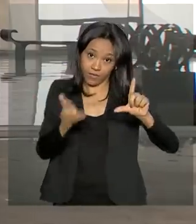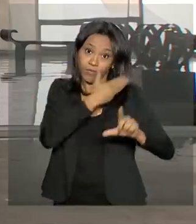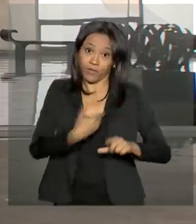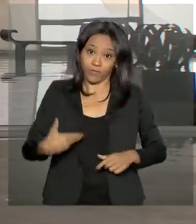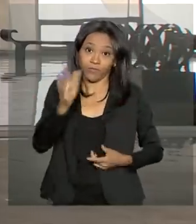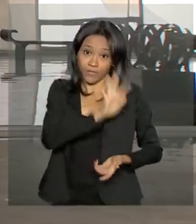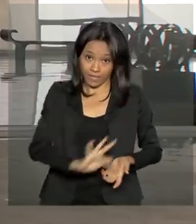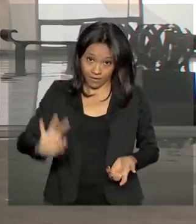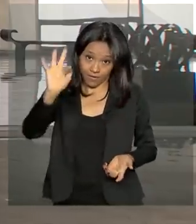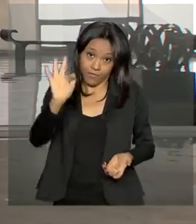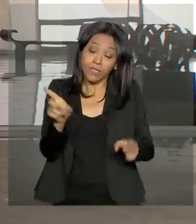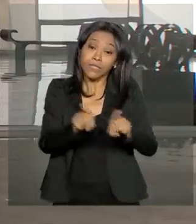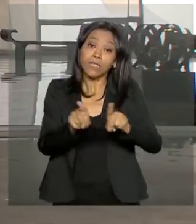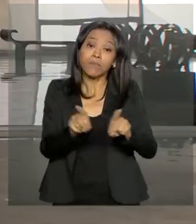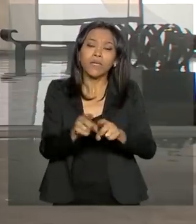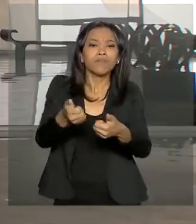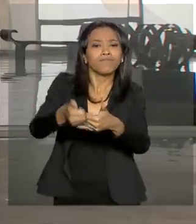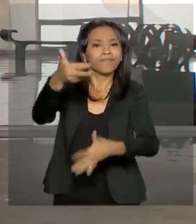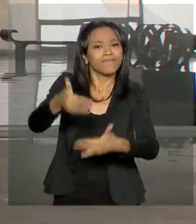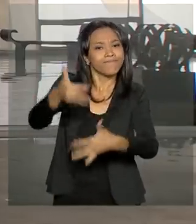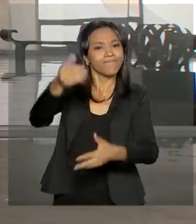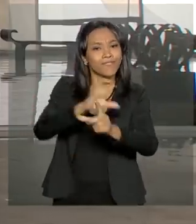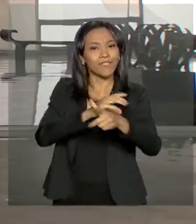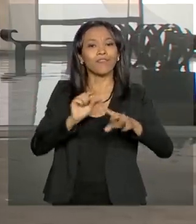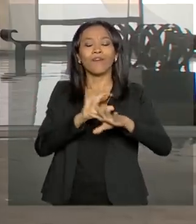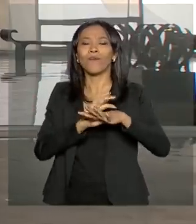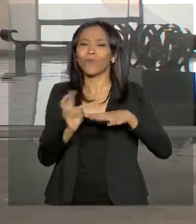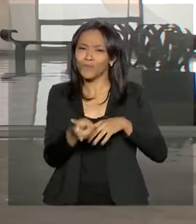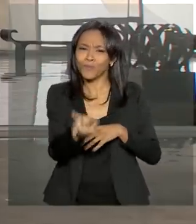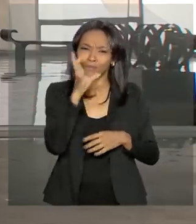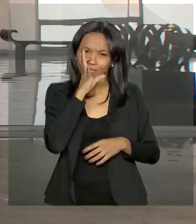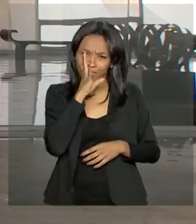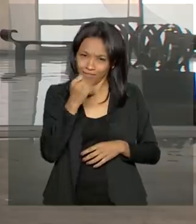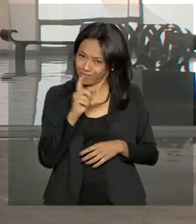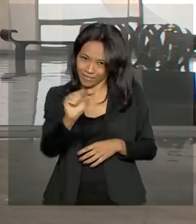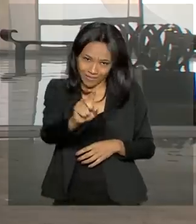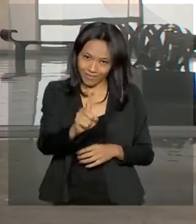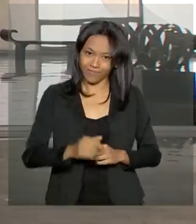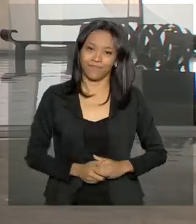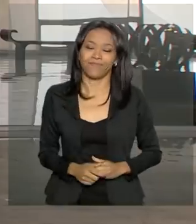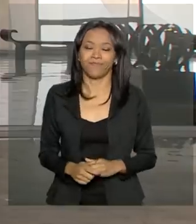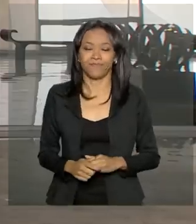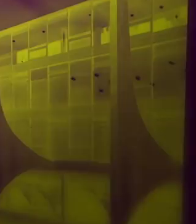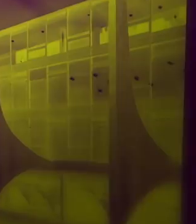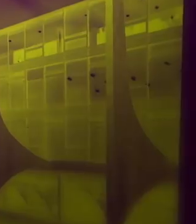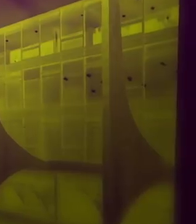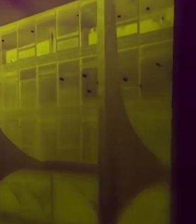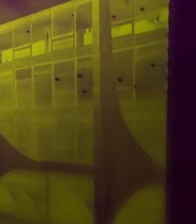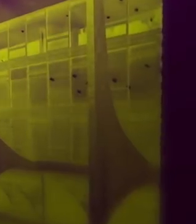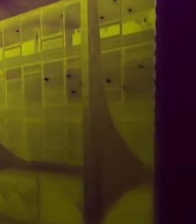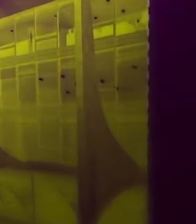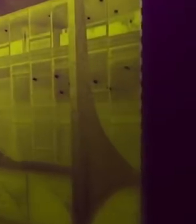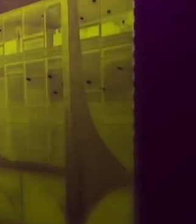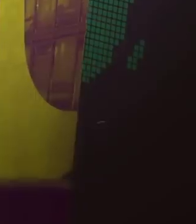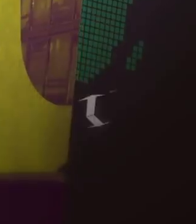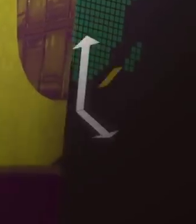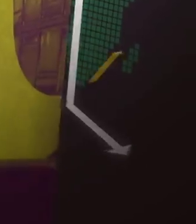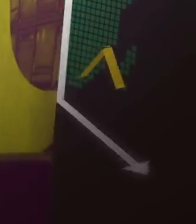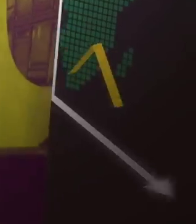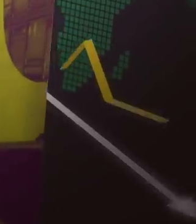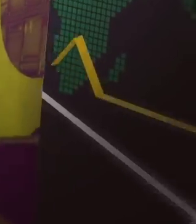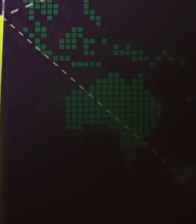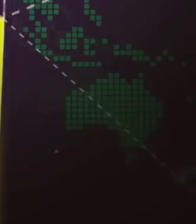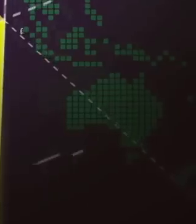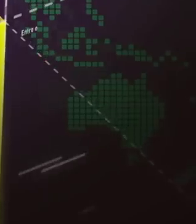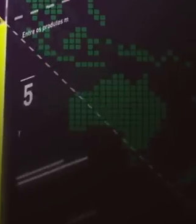a TV do Governo Federal e nas nossas redes sociais. Continue com a gente, não saia daí! Tchau! Tchau!